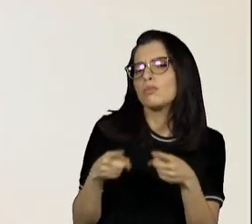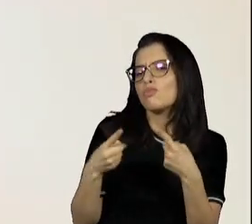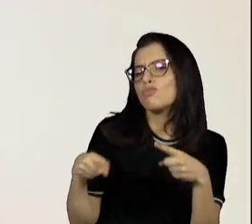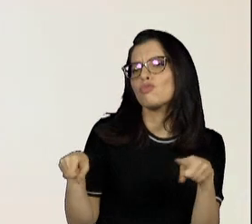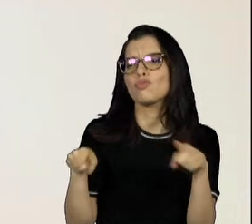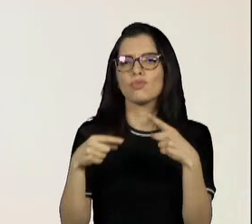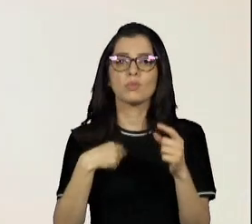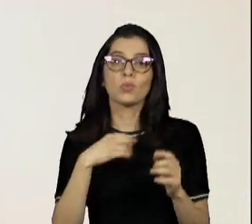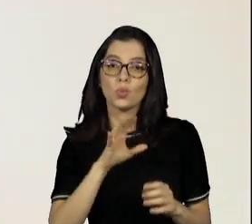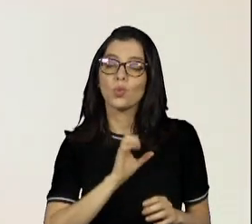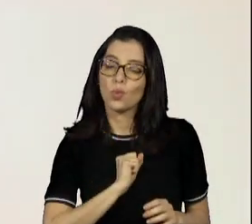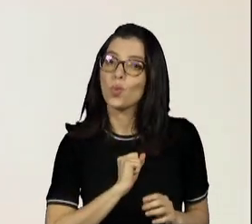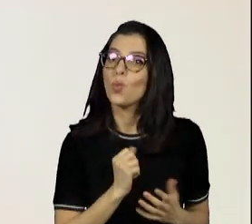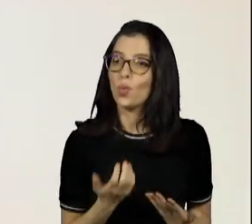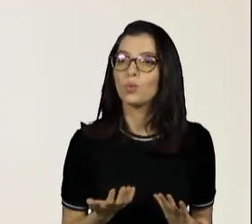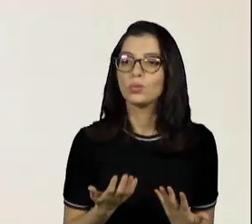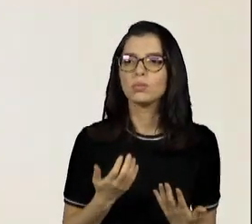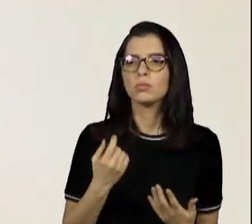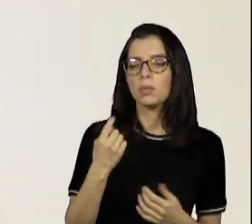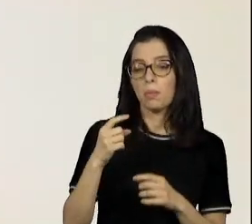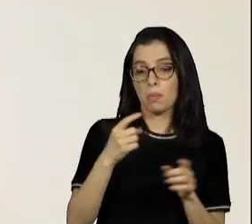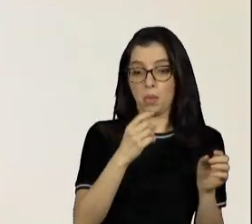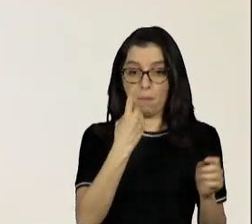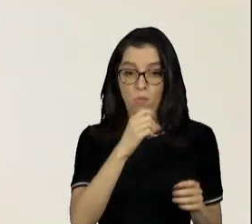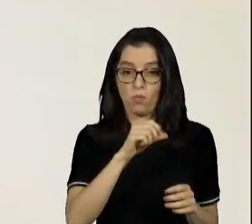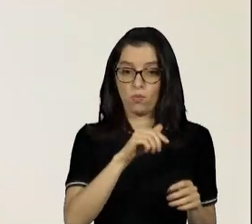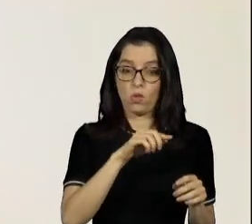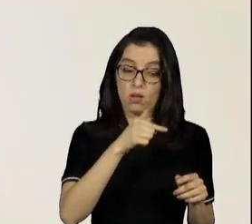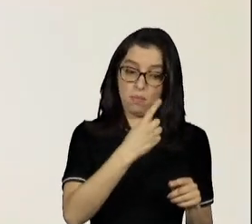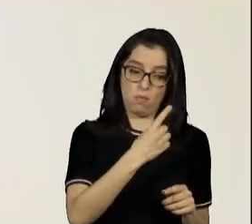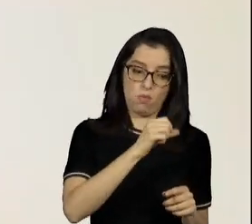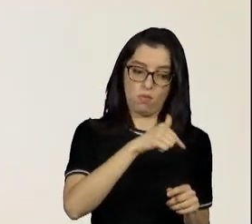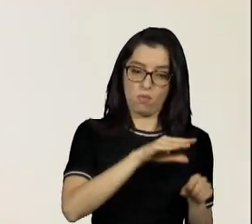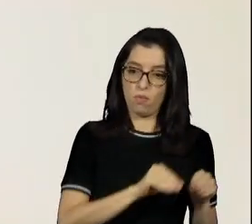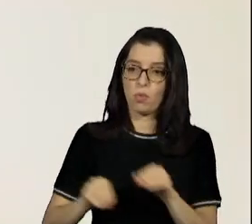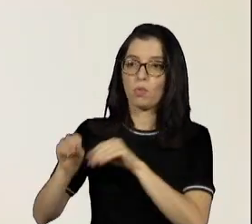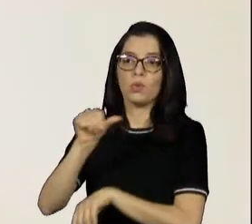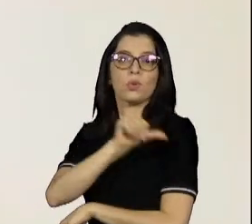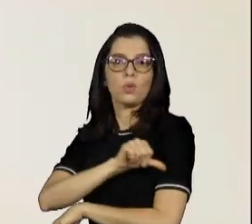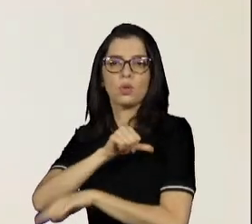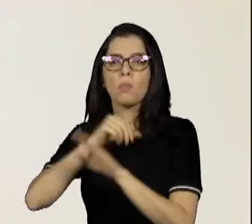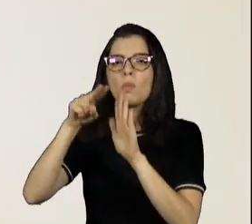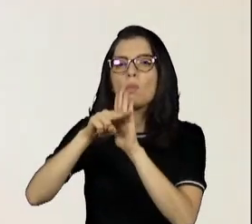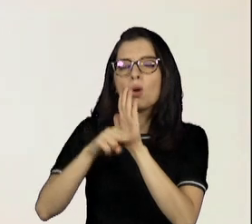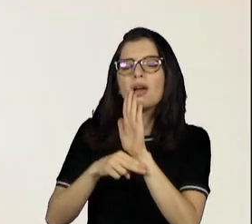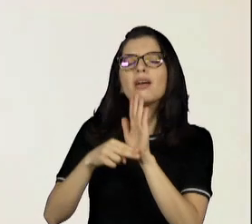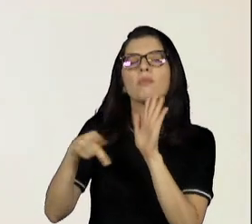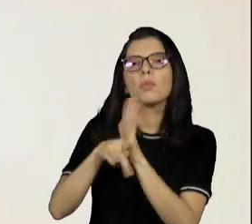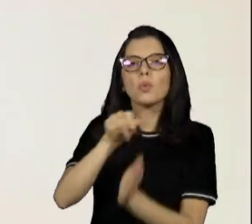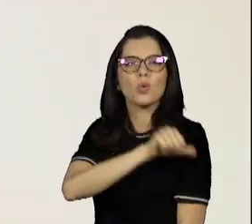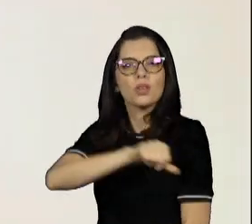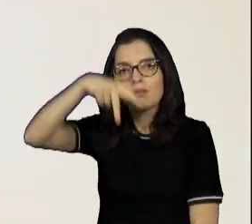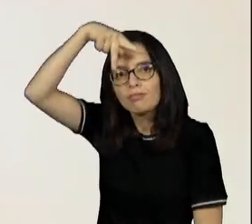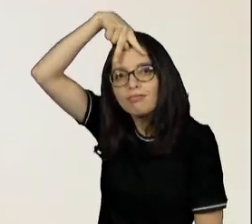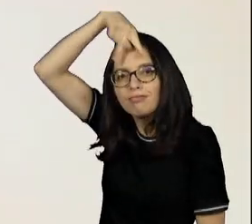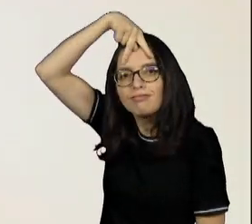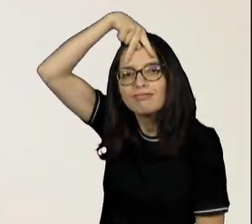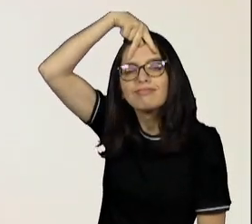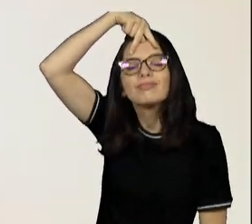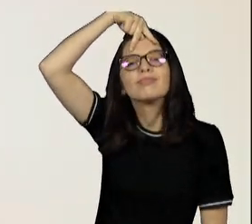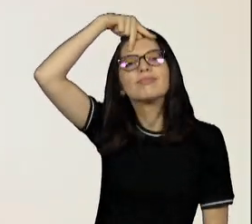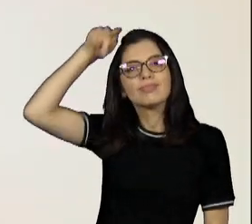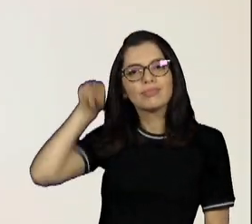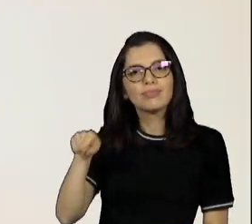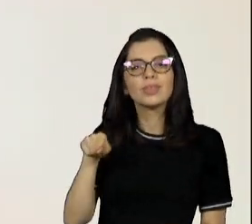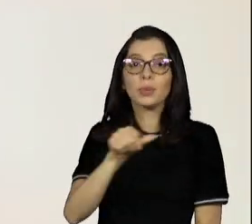Nos anos 70, quando eu vim para o Rio, aqui tinha um programa chamado Capitão Asa, que só passava no Rio de Janeiro, que era uma